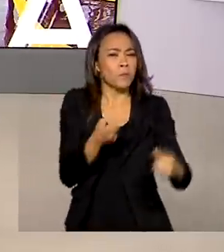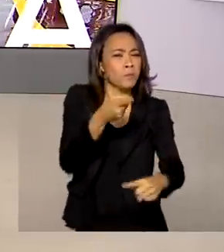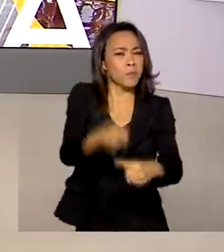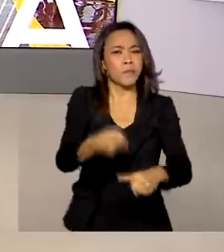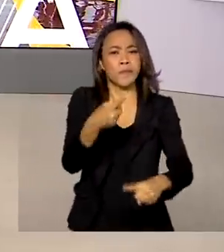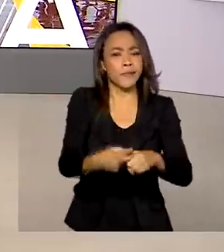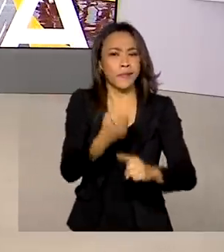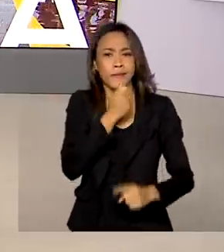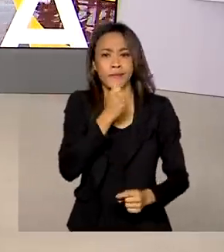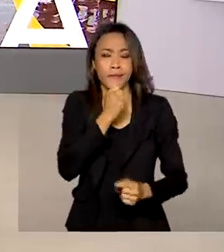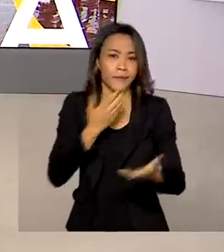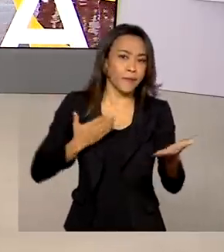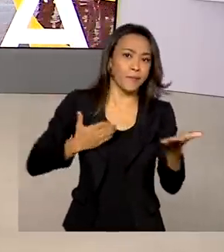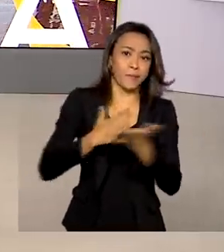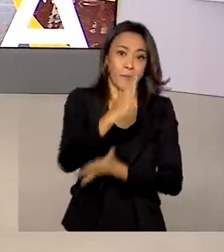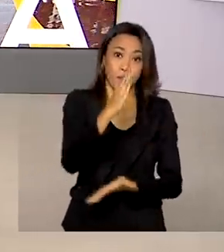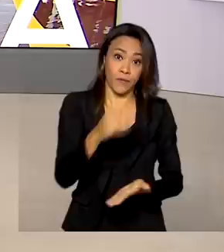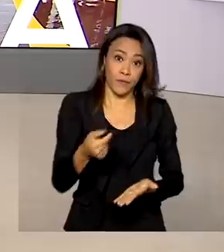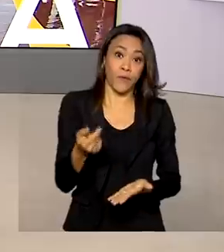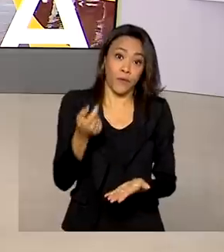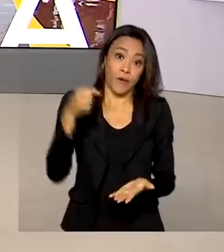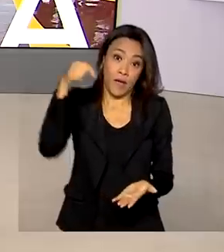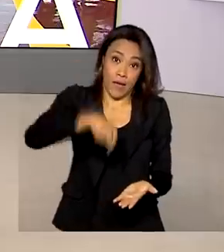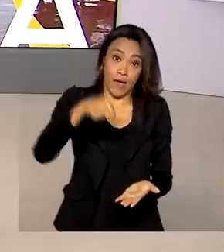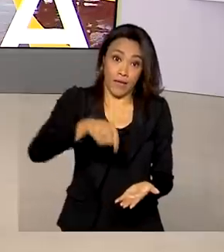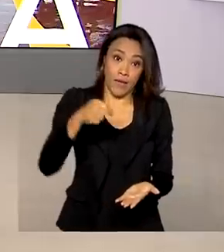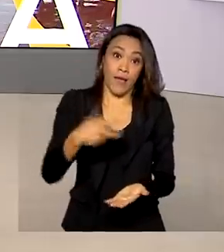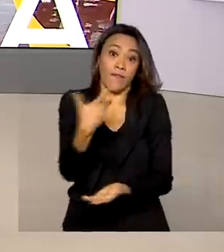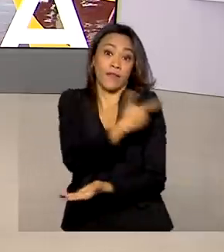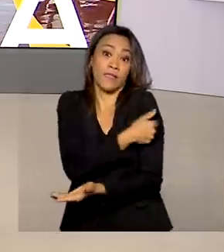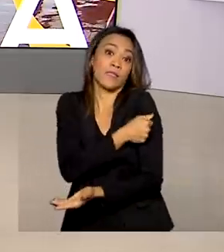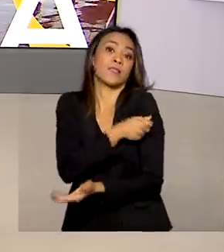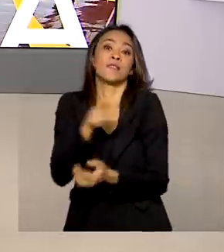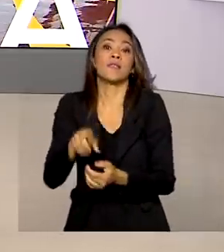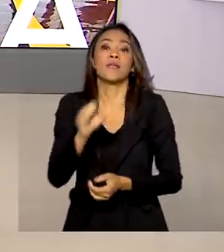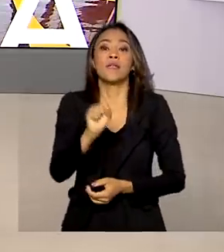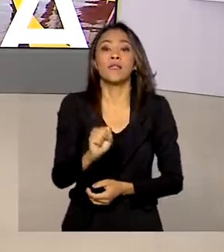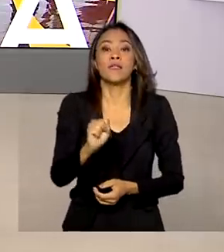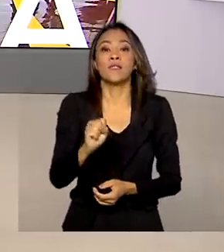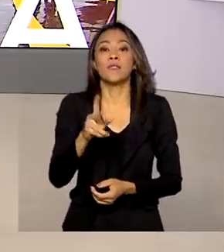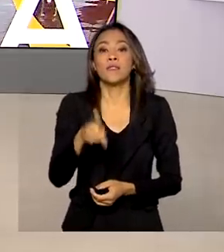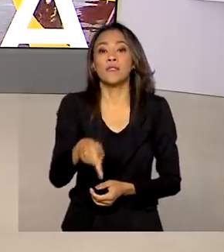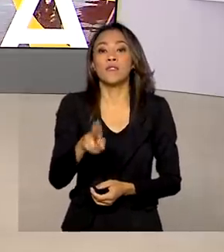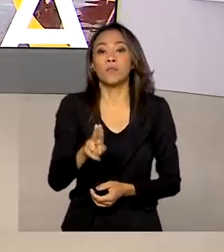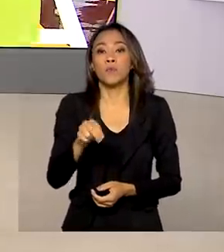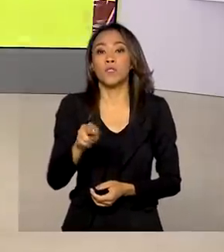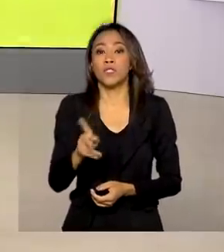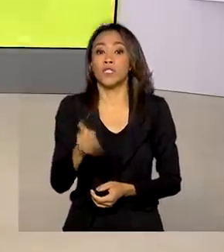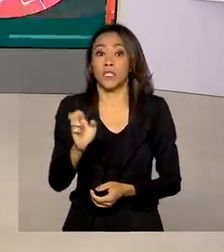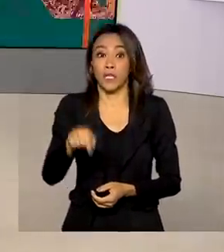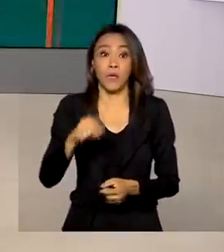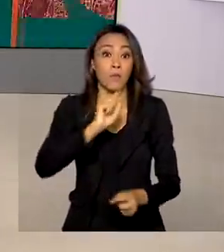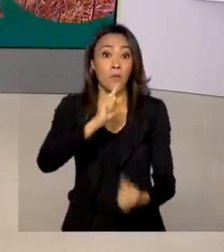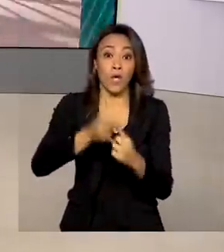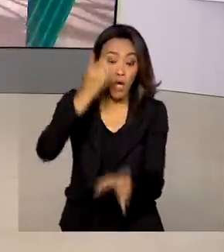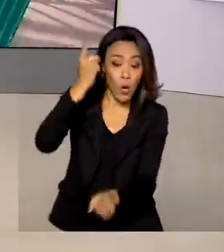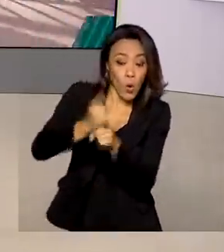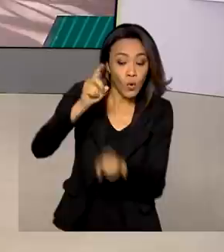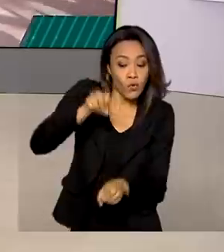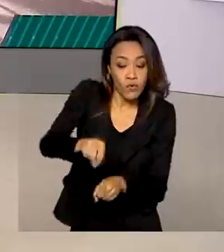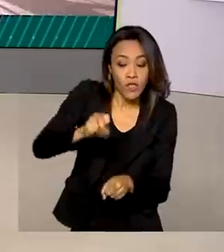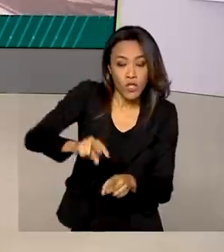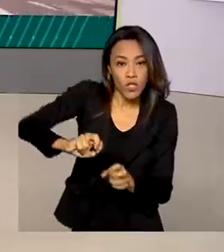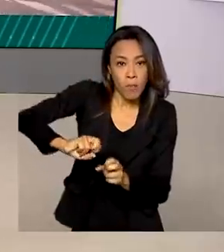ter aprovado a importação da vacina russa Sputnik V. Um dos motivos foi a presença de adenovírus replicante, o que